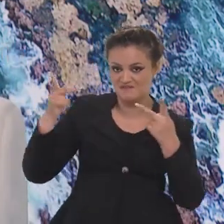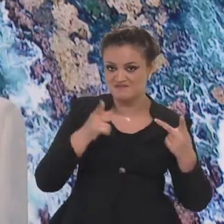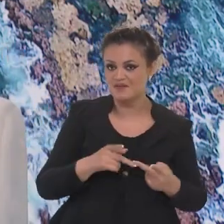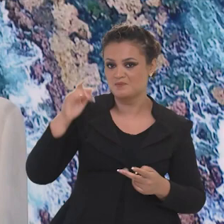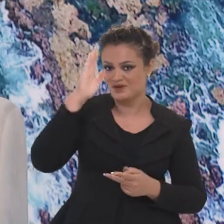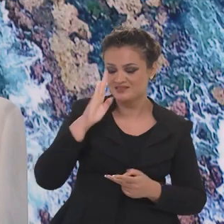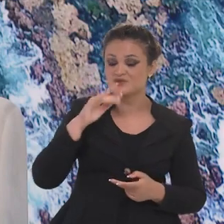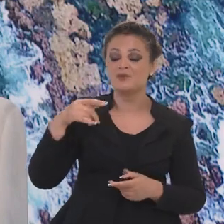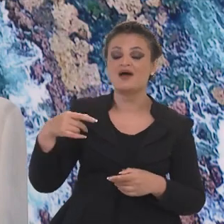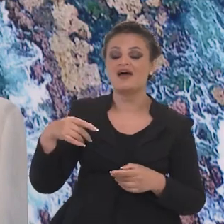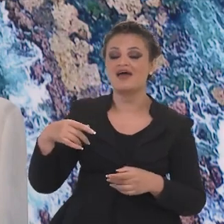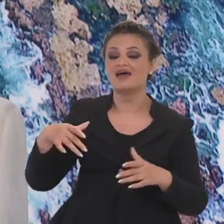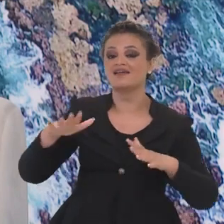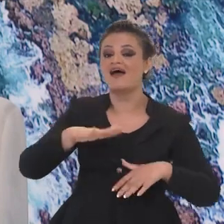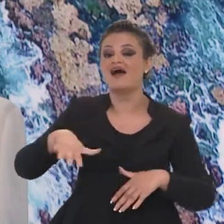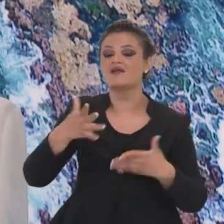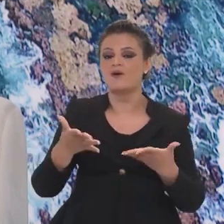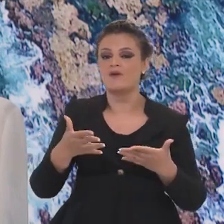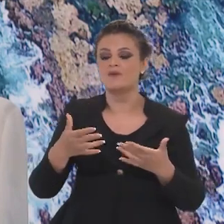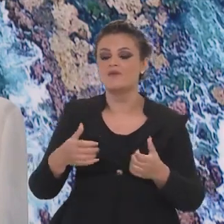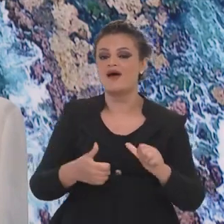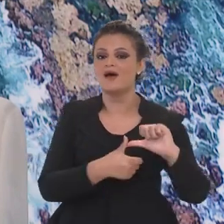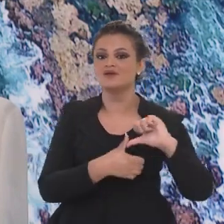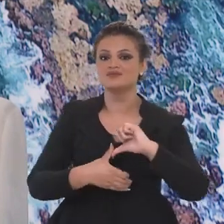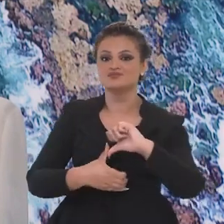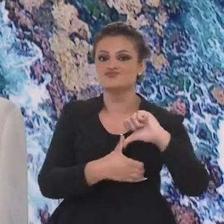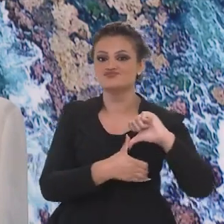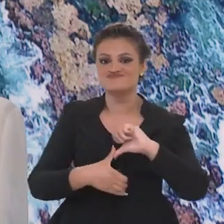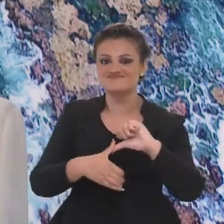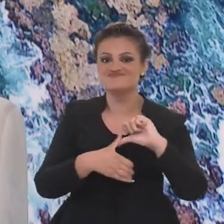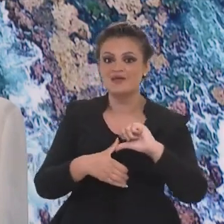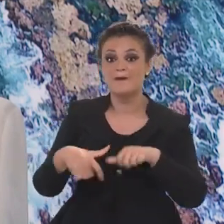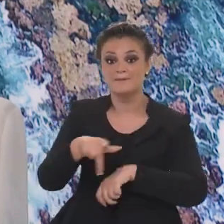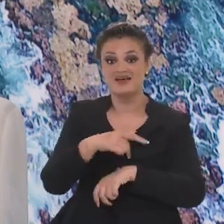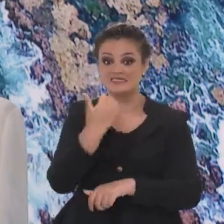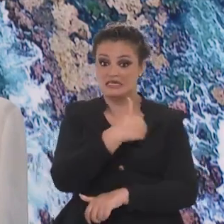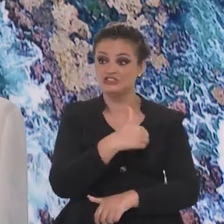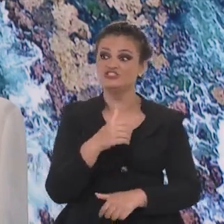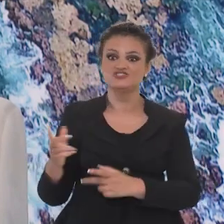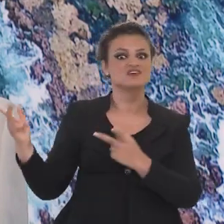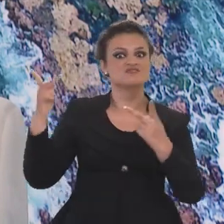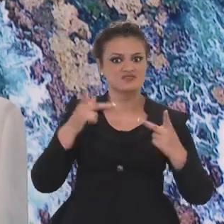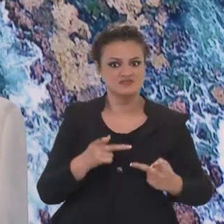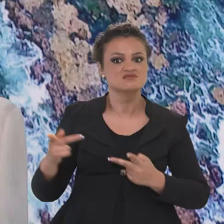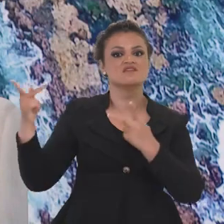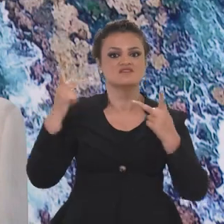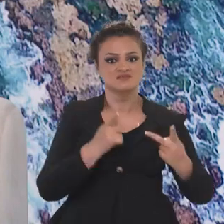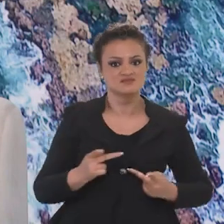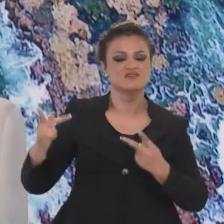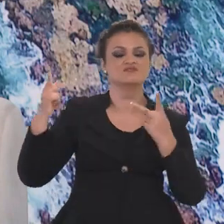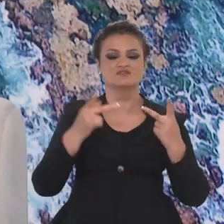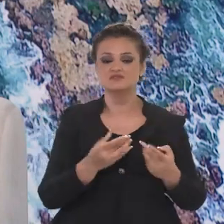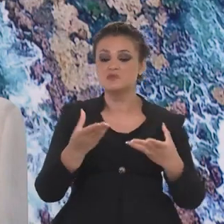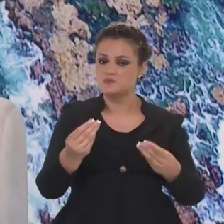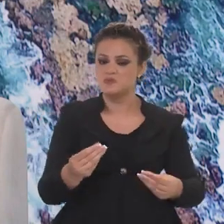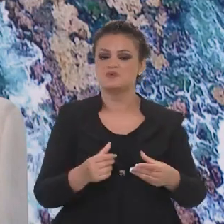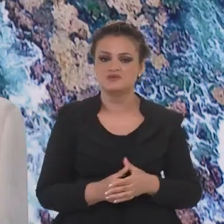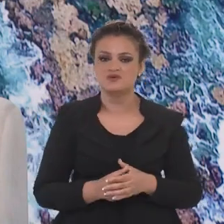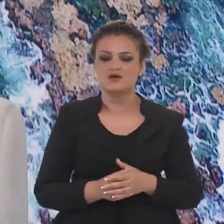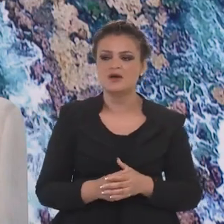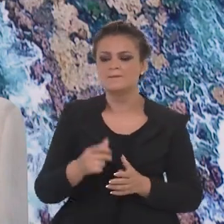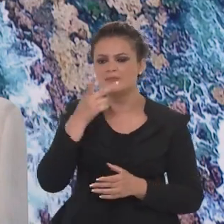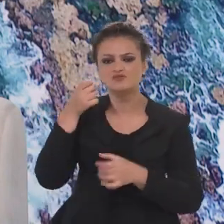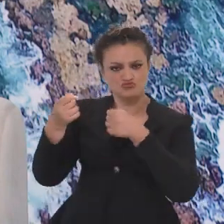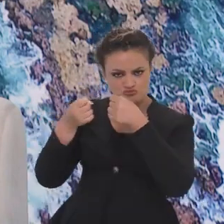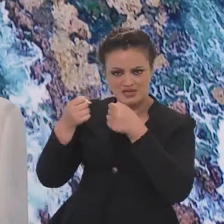entrando no Brasil são turistas da América do Sul. A recebeu mais de um milhão de argentinos. A Argentina é o principal país emissor de turistas para cá.